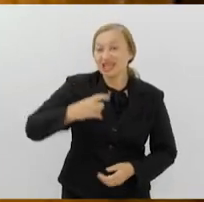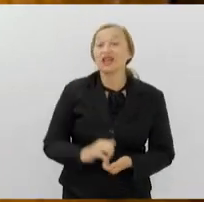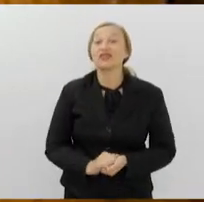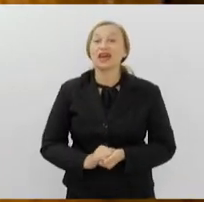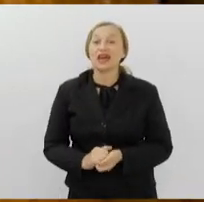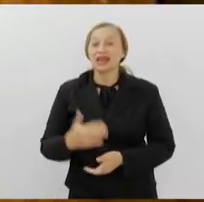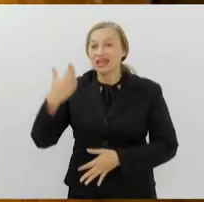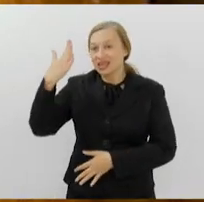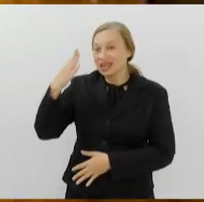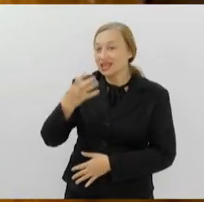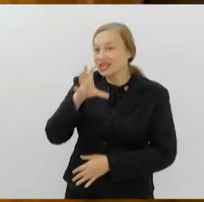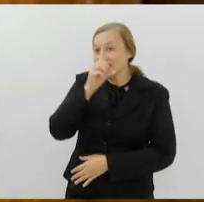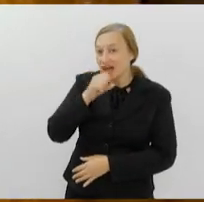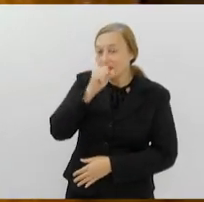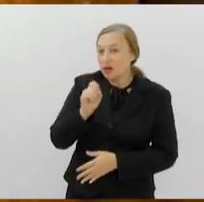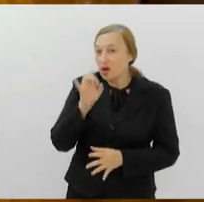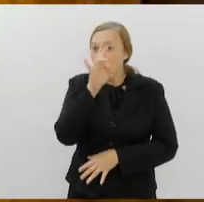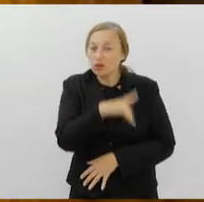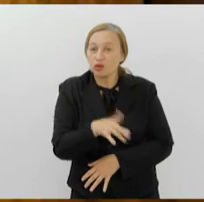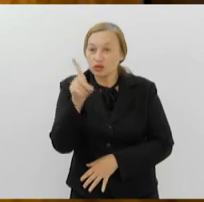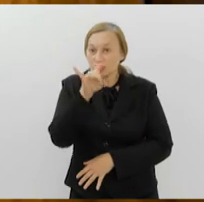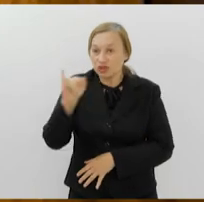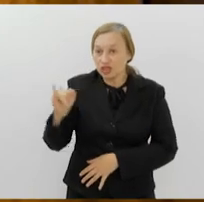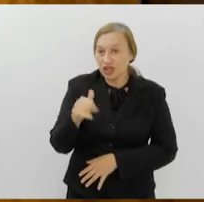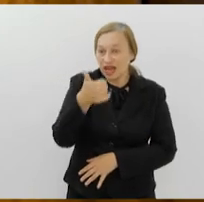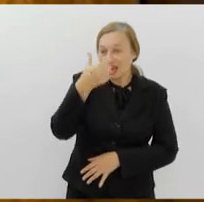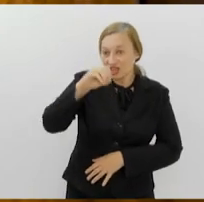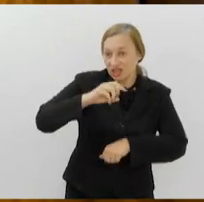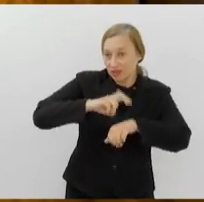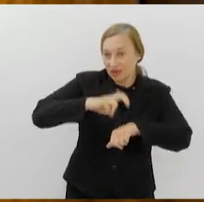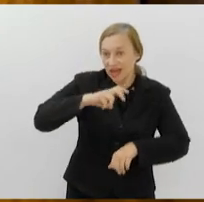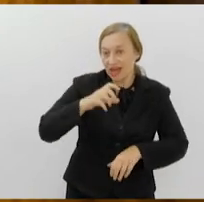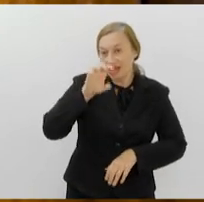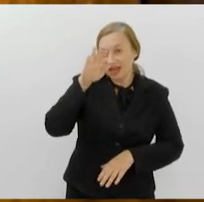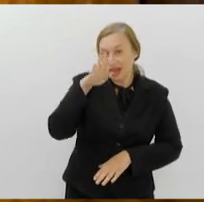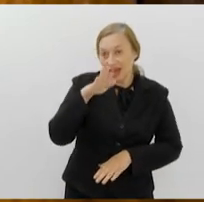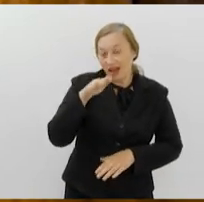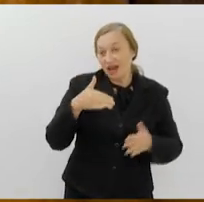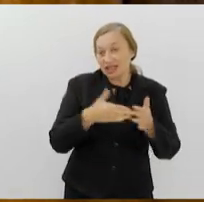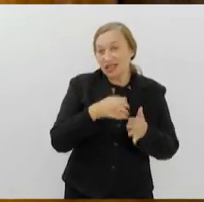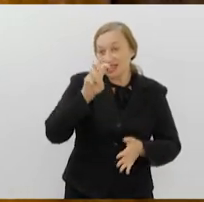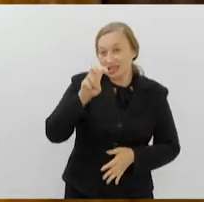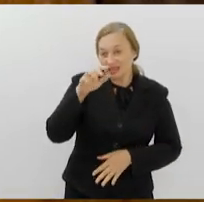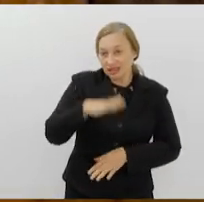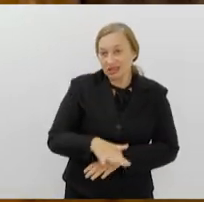exposição, com visitas das 10 da manhã às 5 da tarde. E a entrada é gratuita.